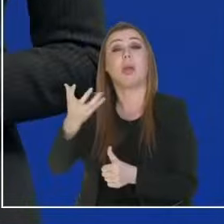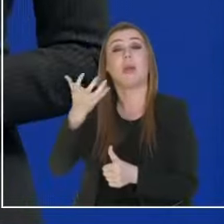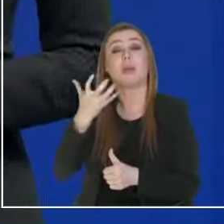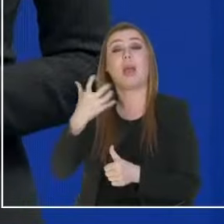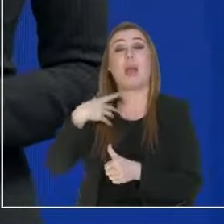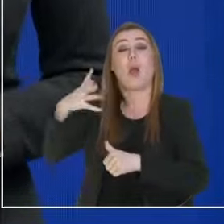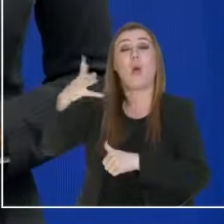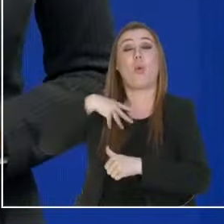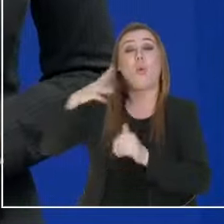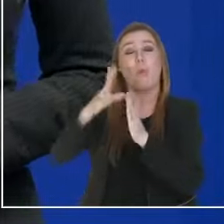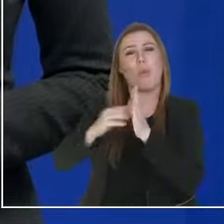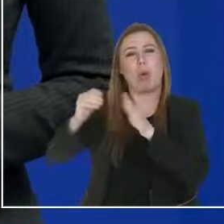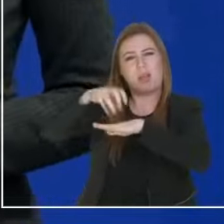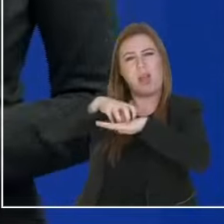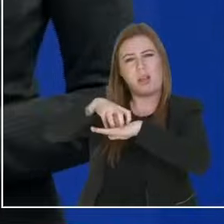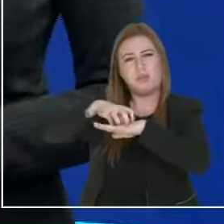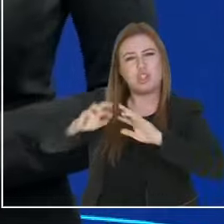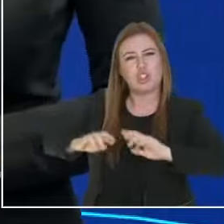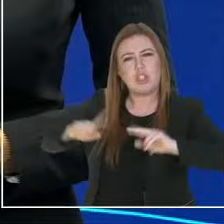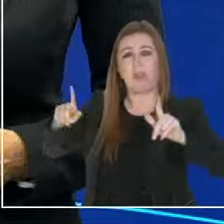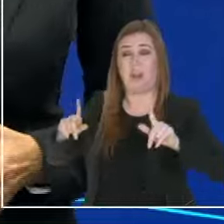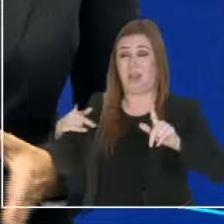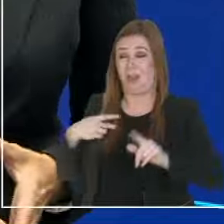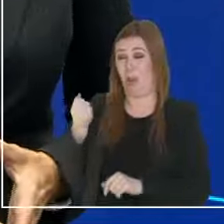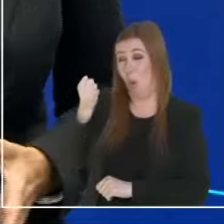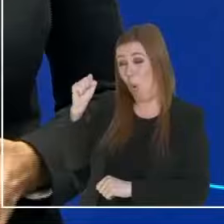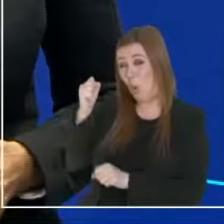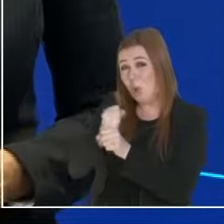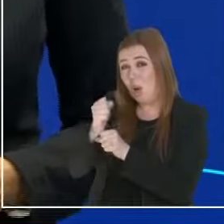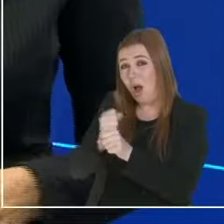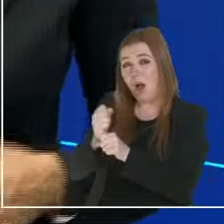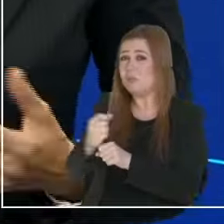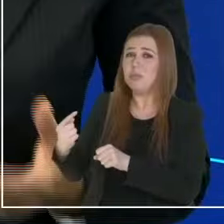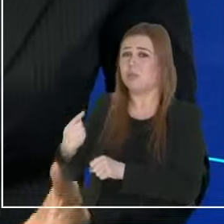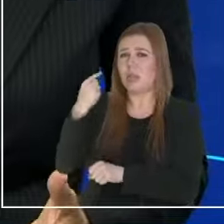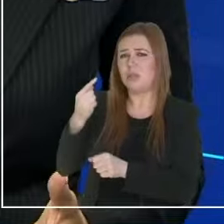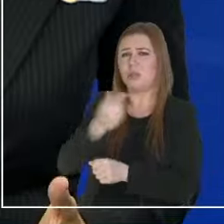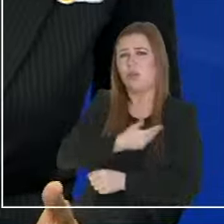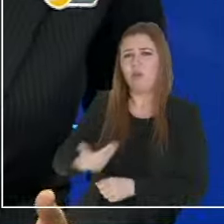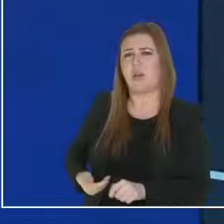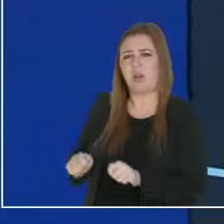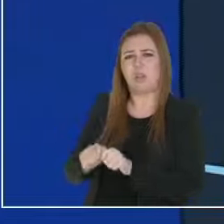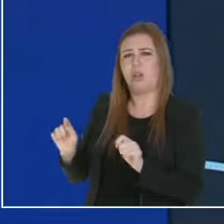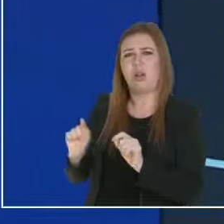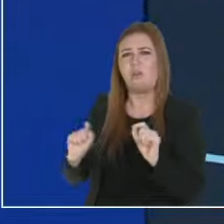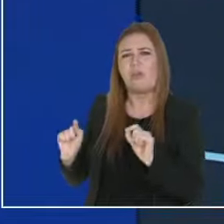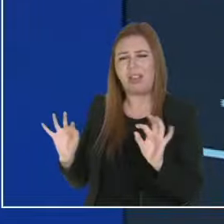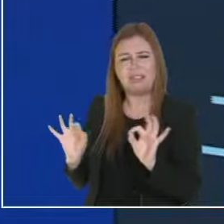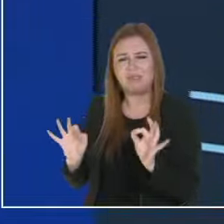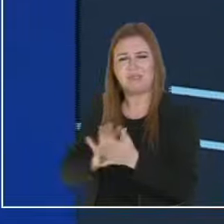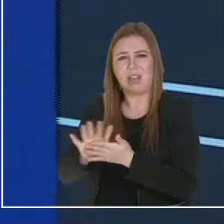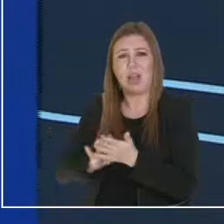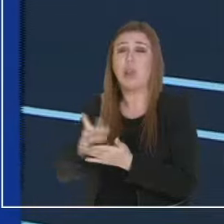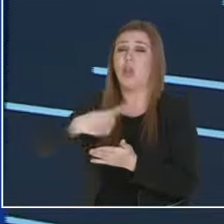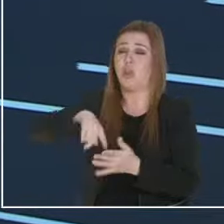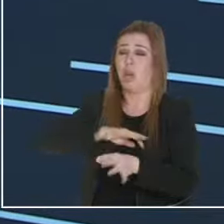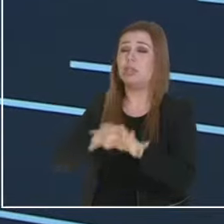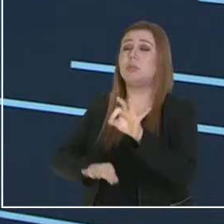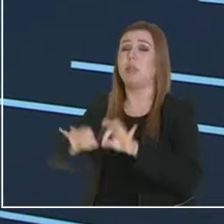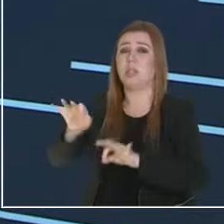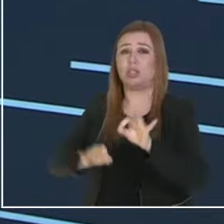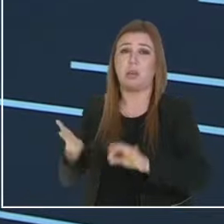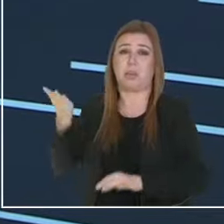que, por oito anos, esse governo não teve a ideia de colocar. Nós temos uma cidade planejada. Ela foi planejada na época em que o IPUC